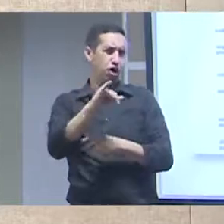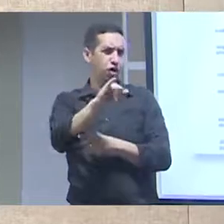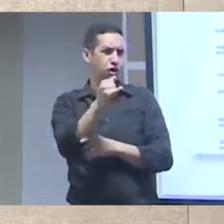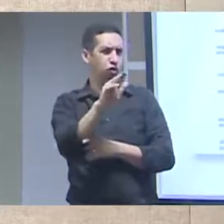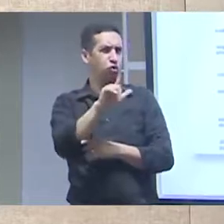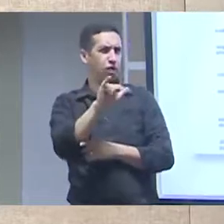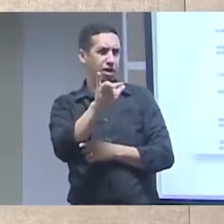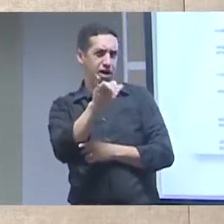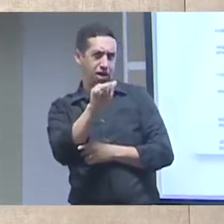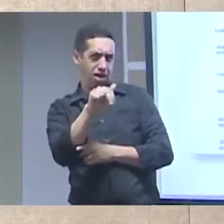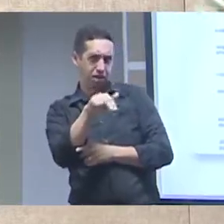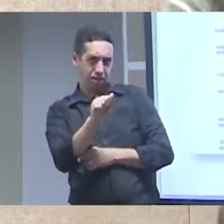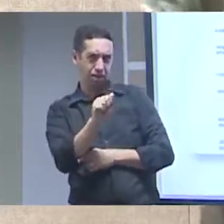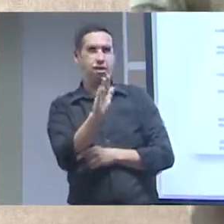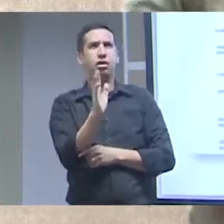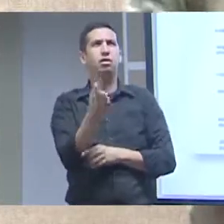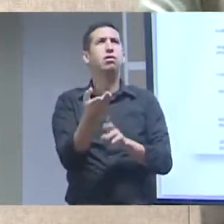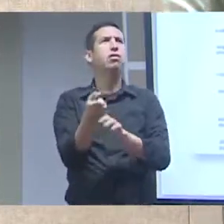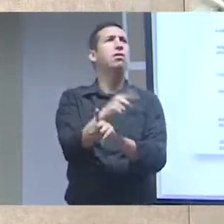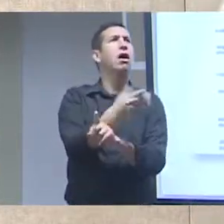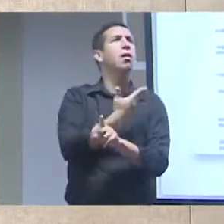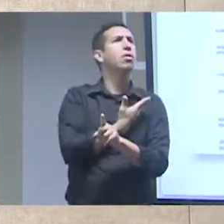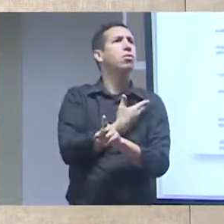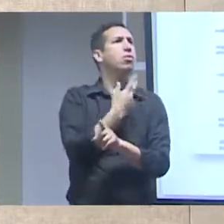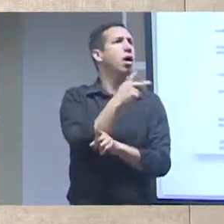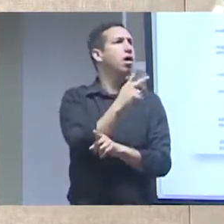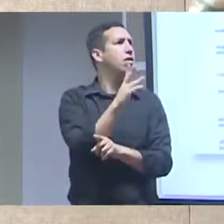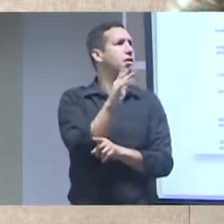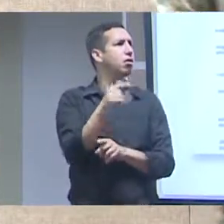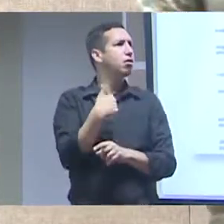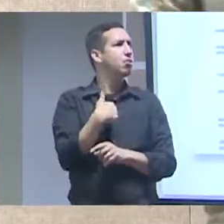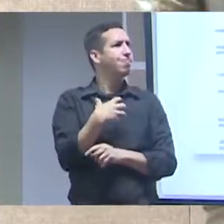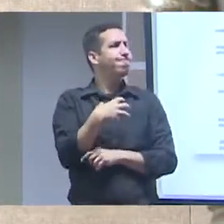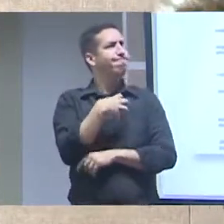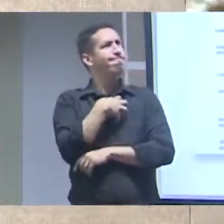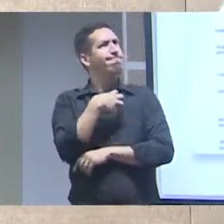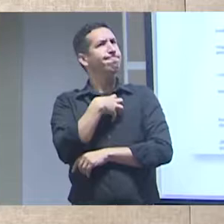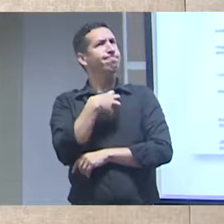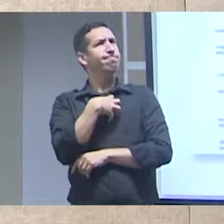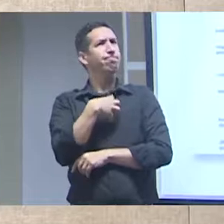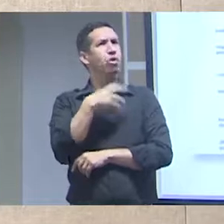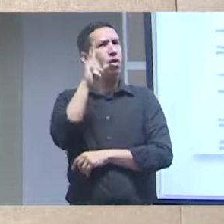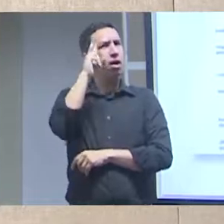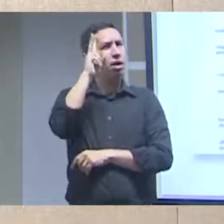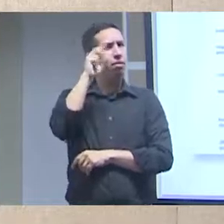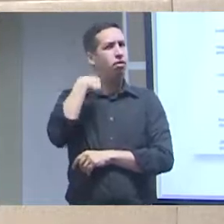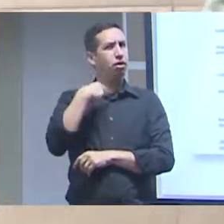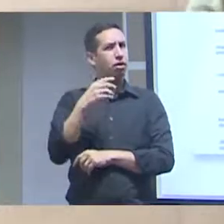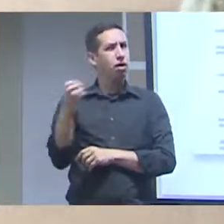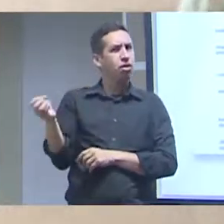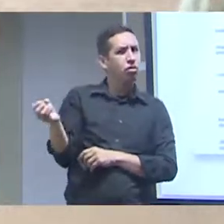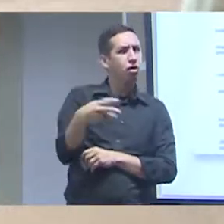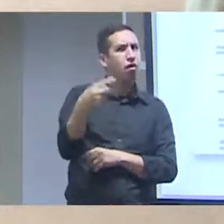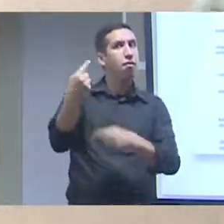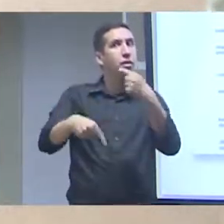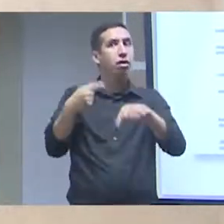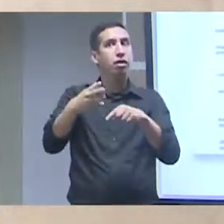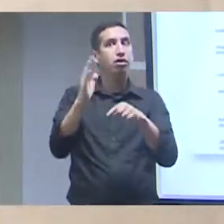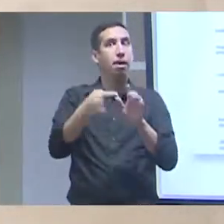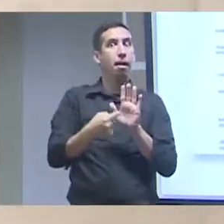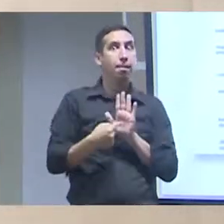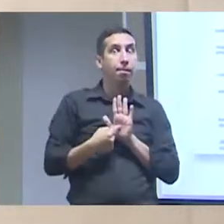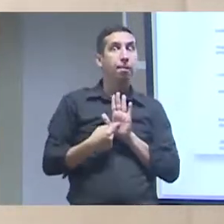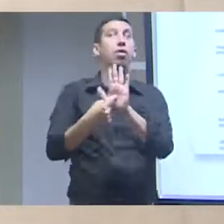que foi a política que a Juliana analisou lá e depois daquele e-mail dela eu fiquei muito incomodado, porque nós